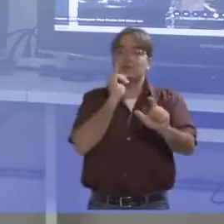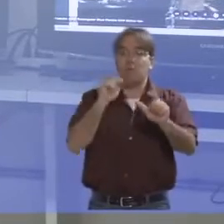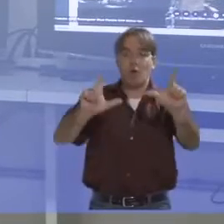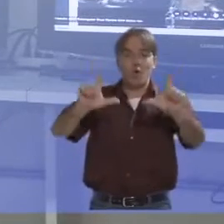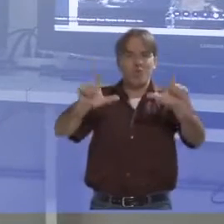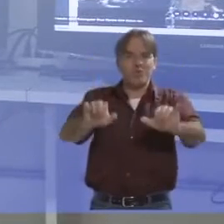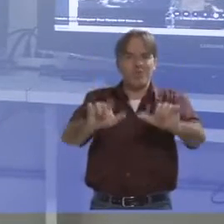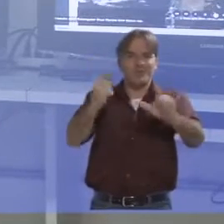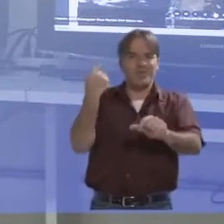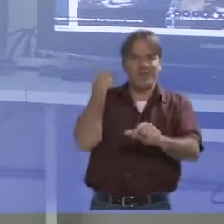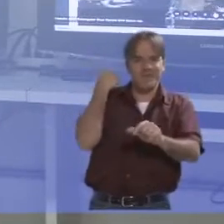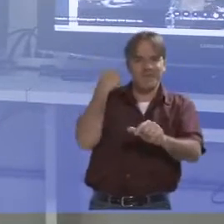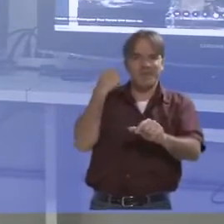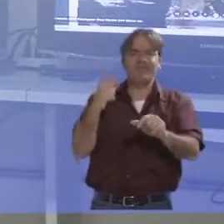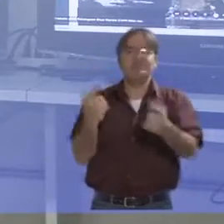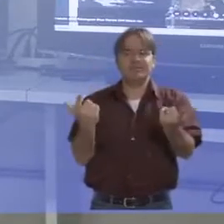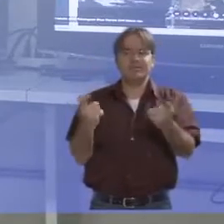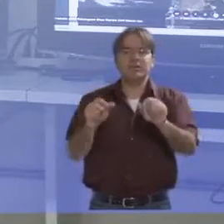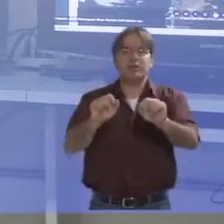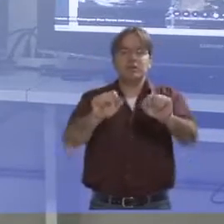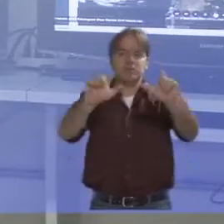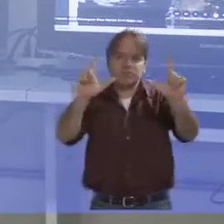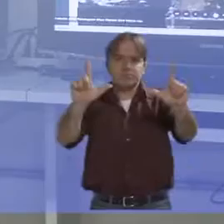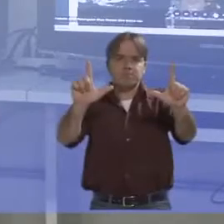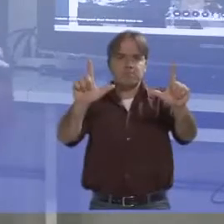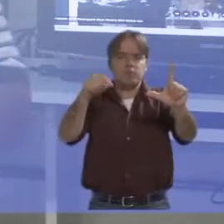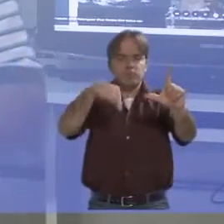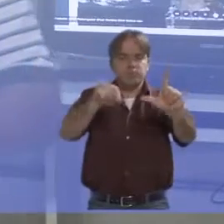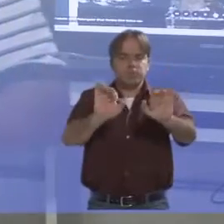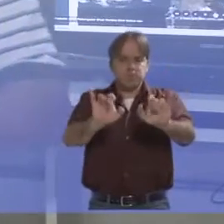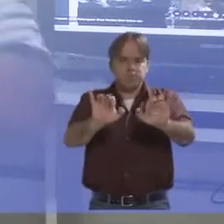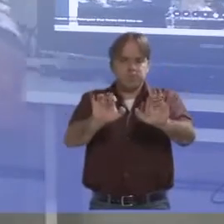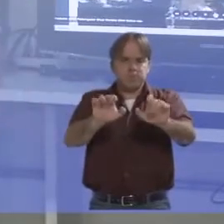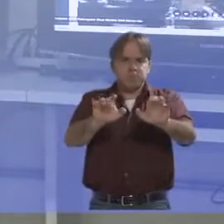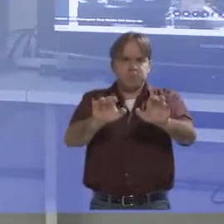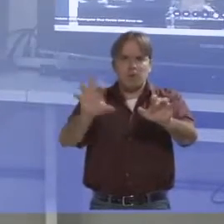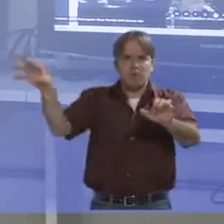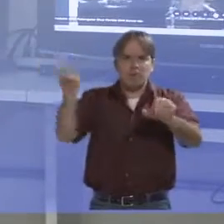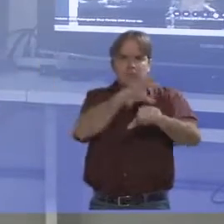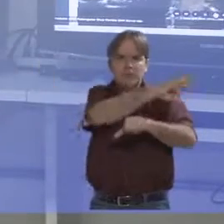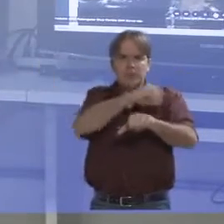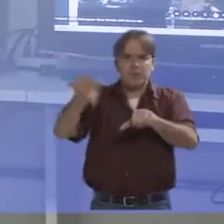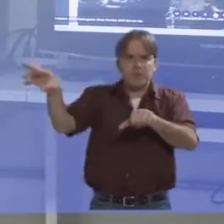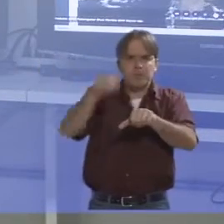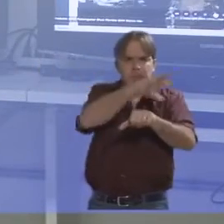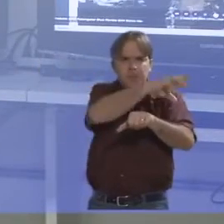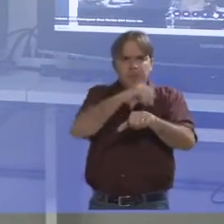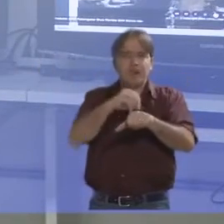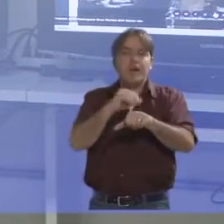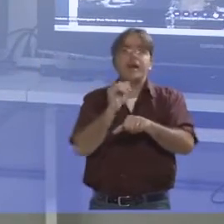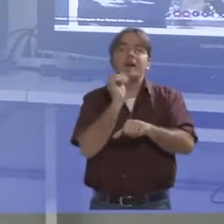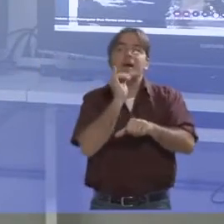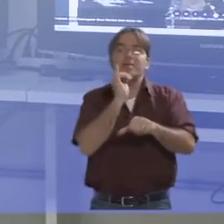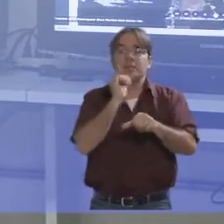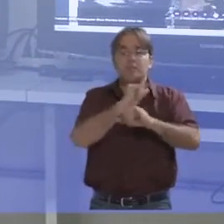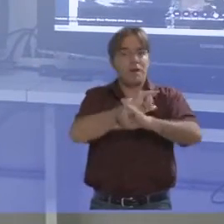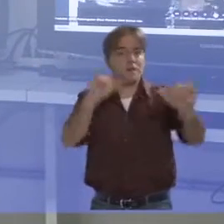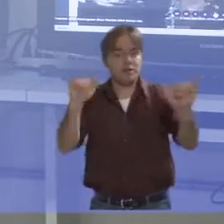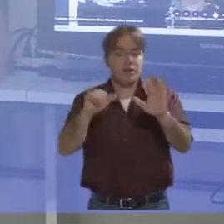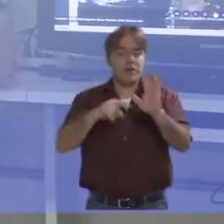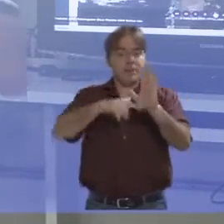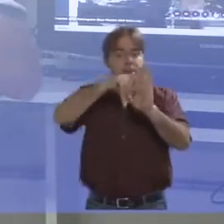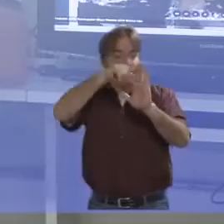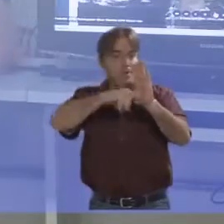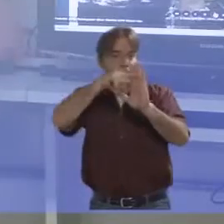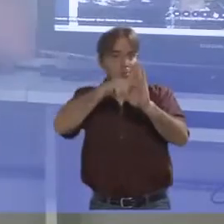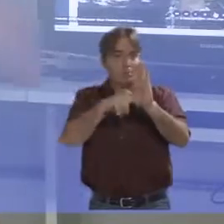estações, elas fazem ao longo de um dia, de cada parâmetro. Quando a gente diz a temperatura média de Petrolina ontem